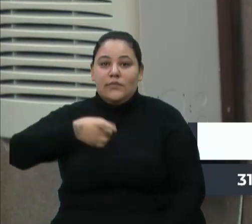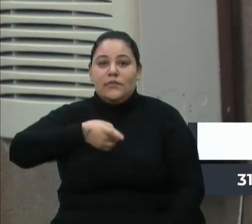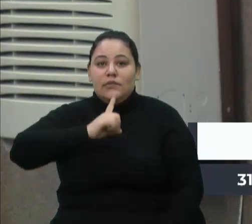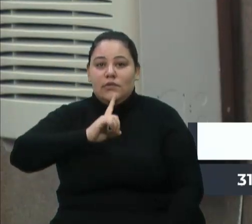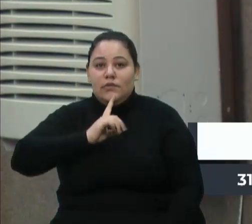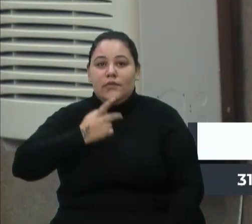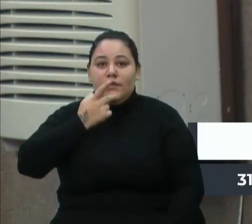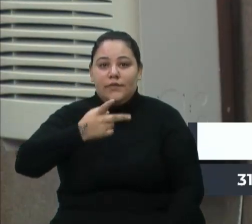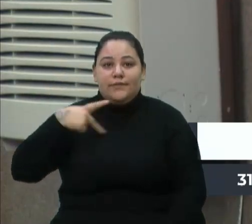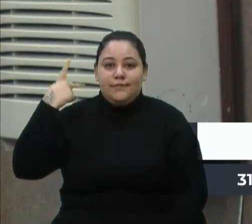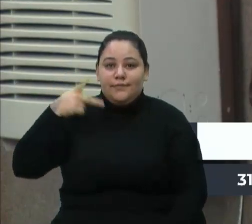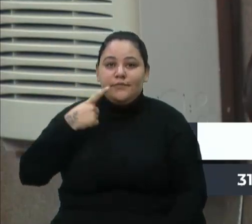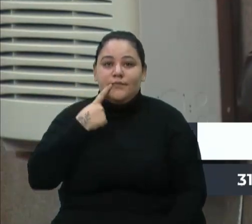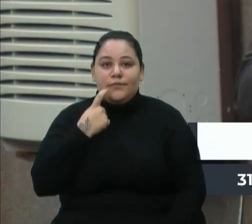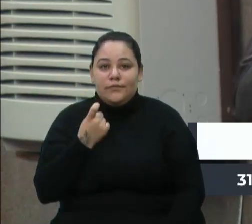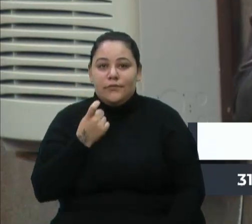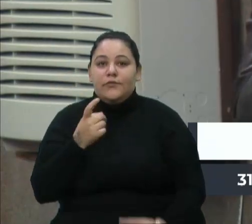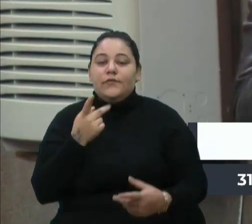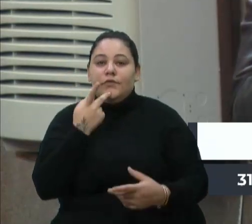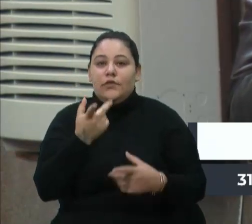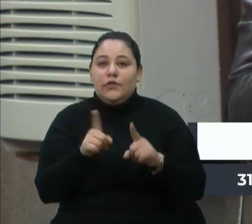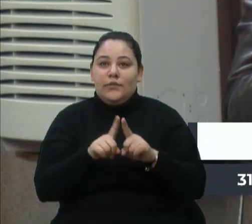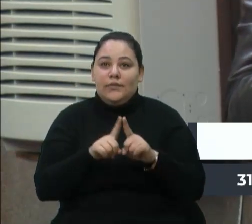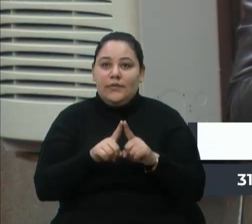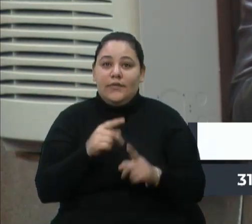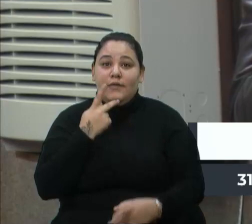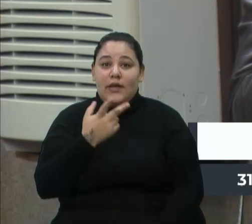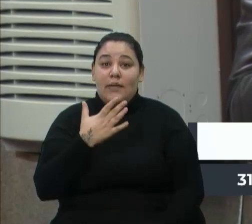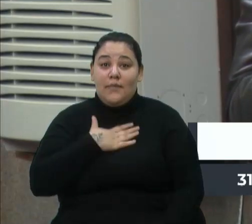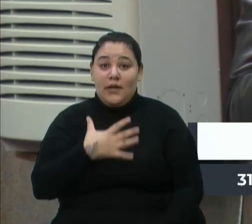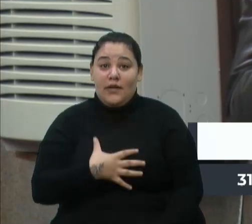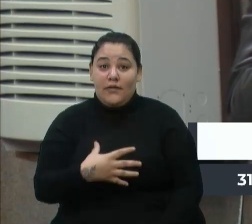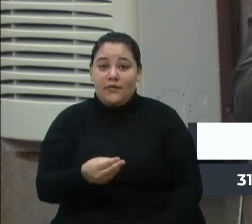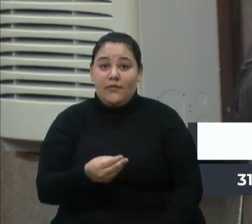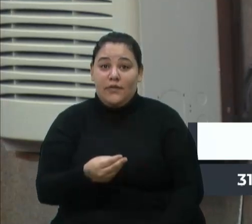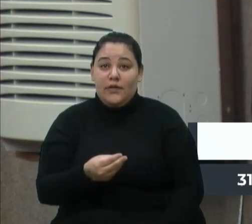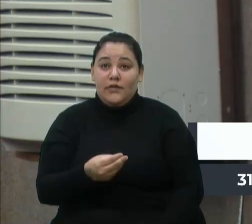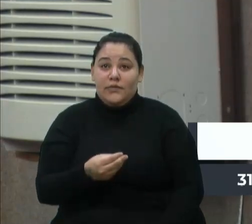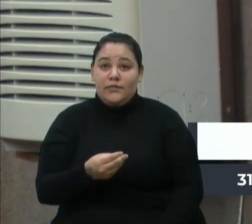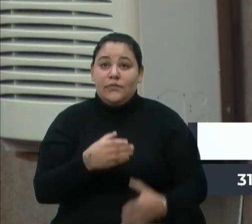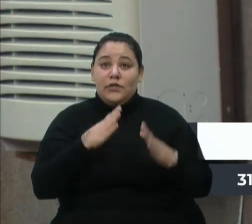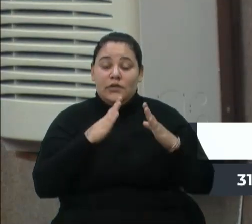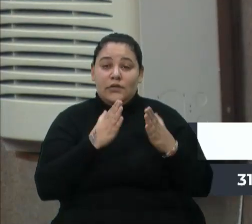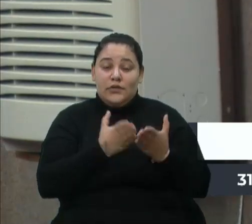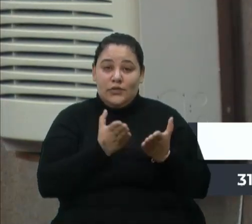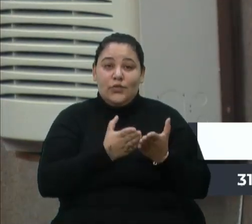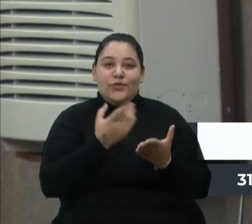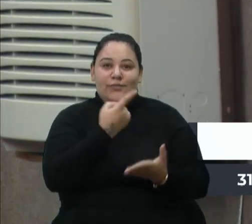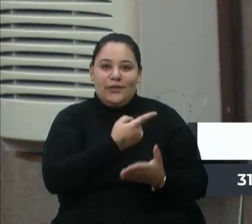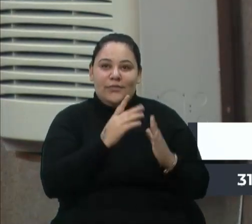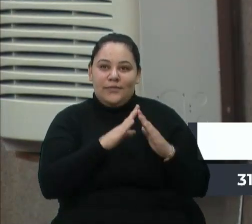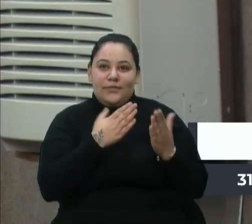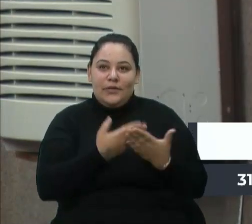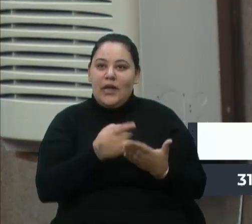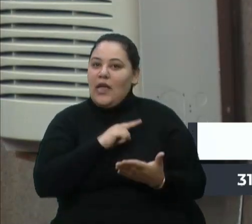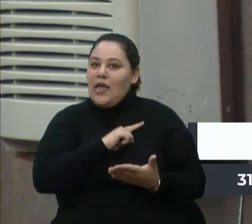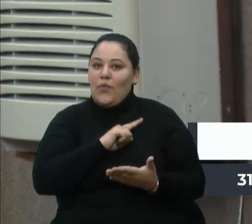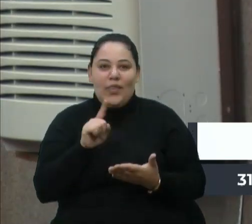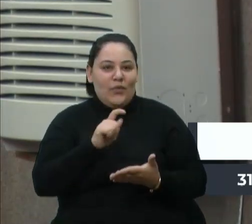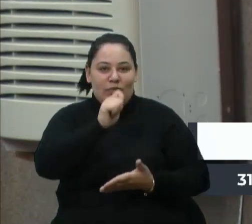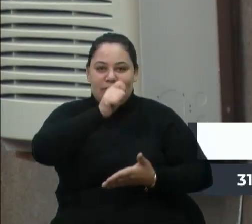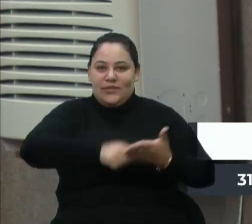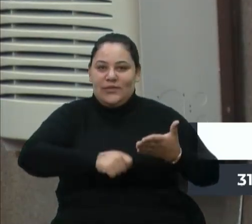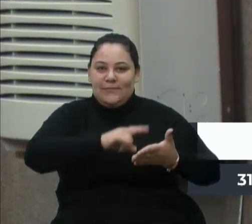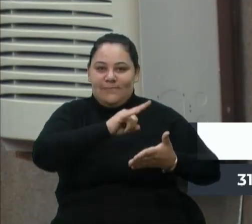Rose, dizer que minhas filhas estudam no Colégio São José, sou um dos pais do Colégio São José, contudo, não assinei esse documento